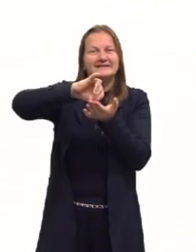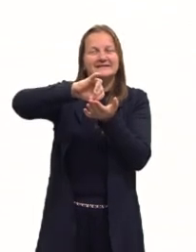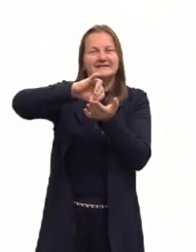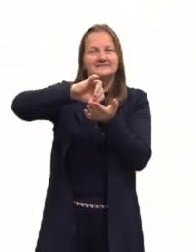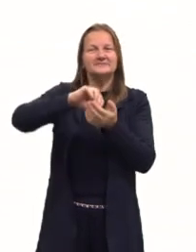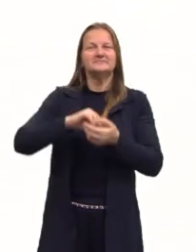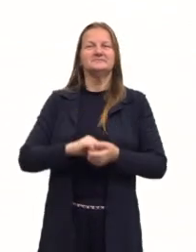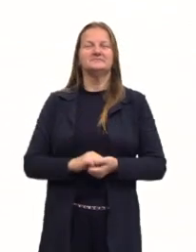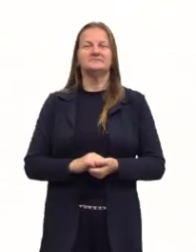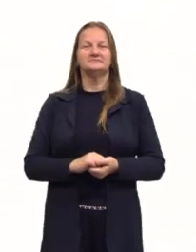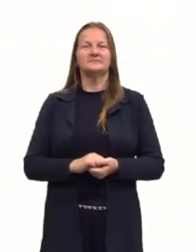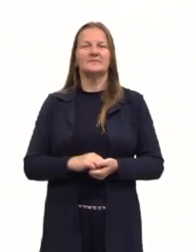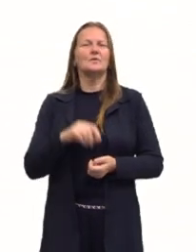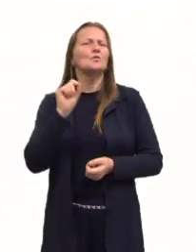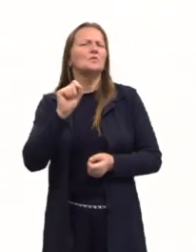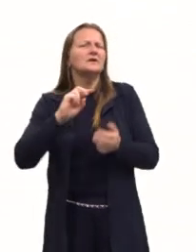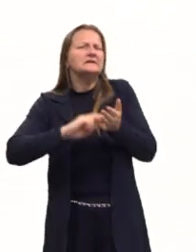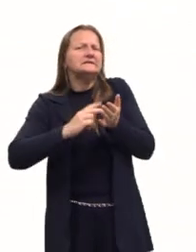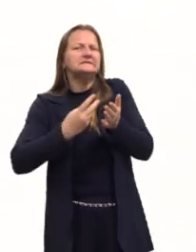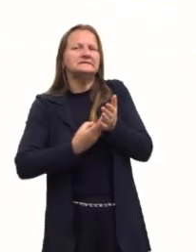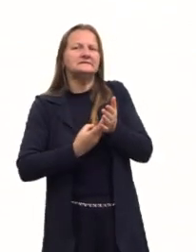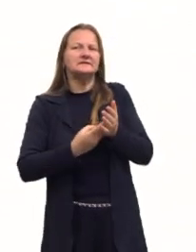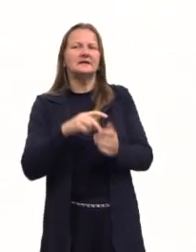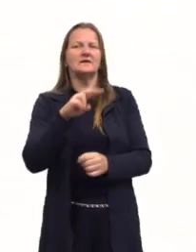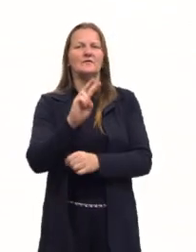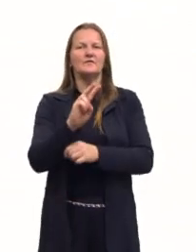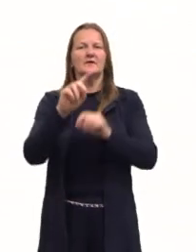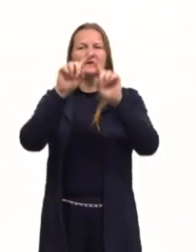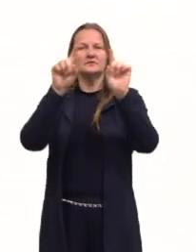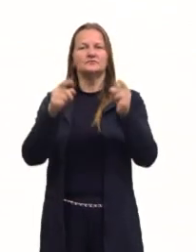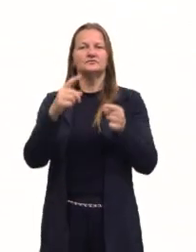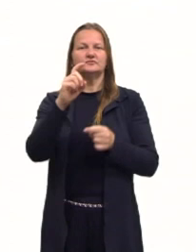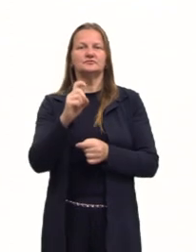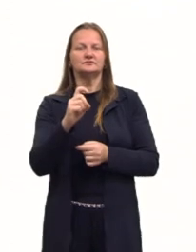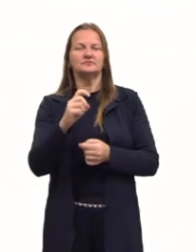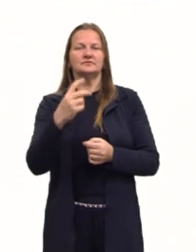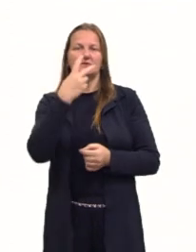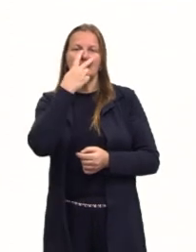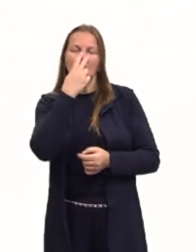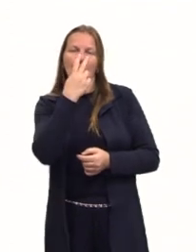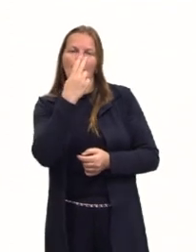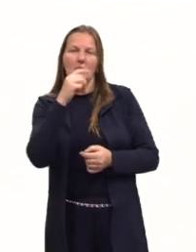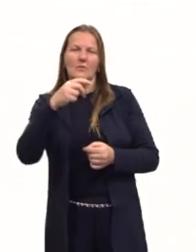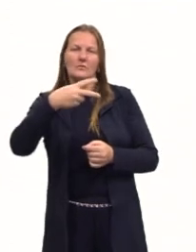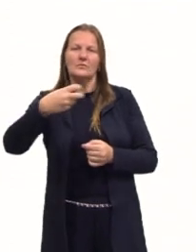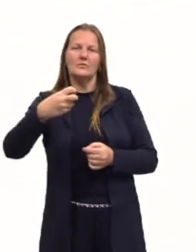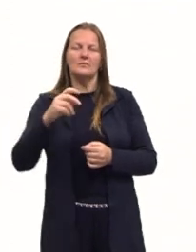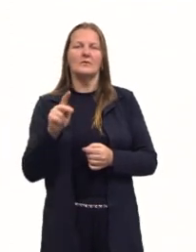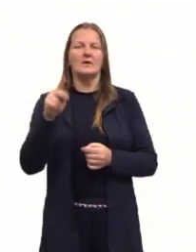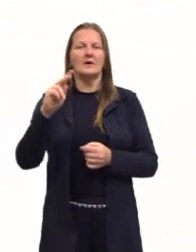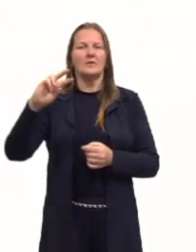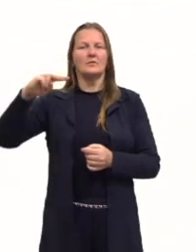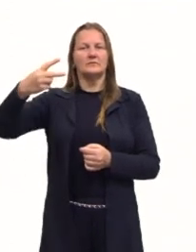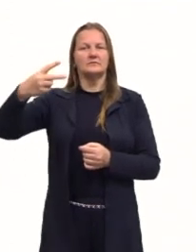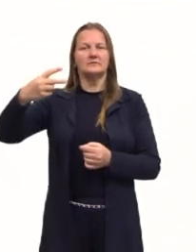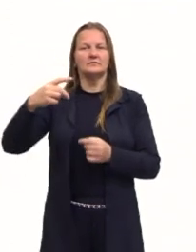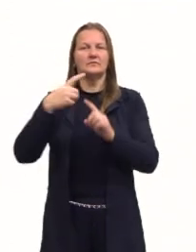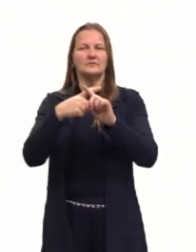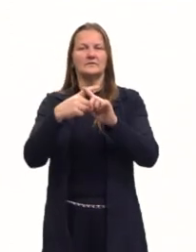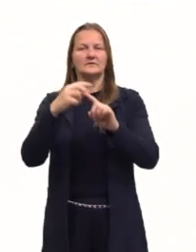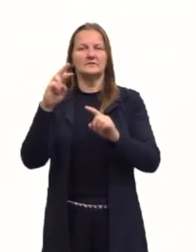contém. Isto é, V de X é igual a K² que multiplica